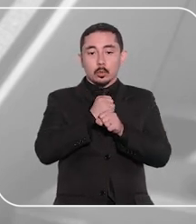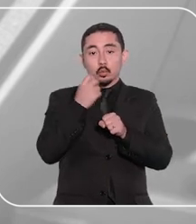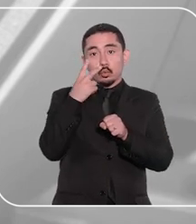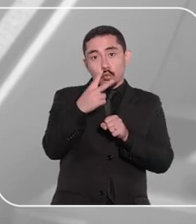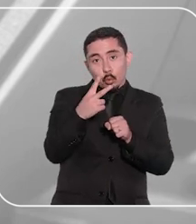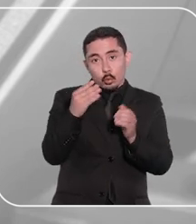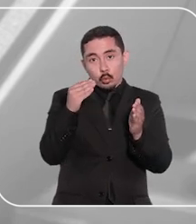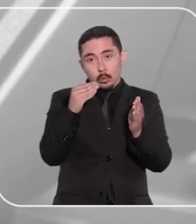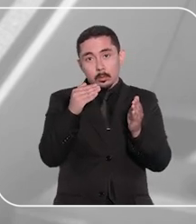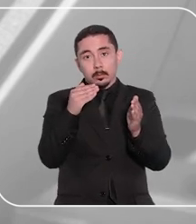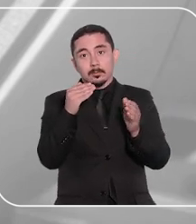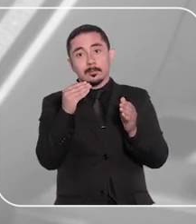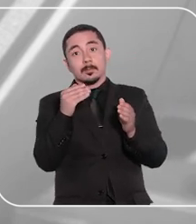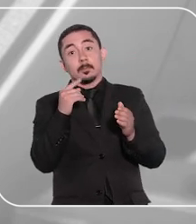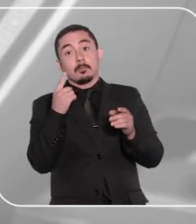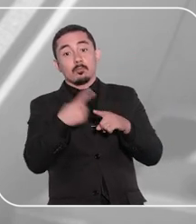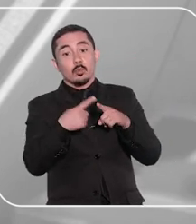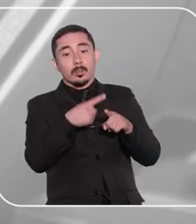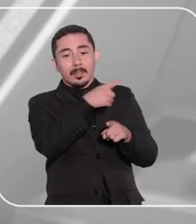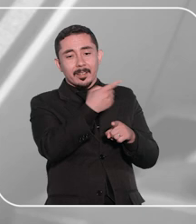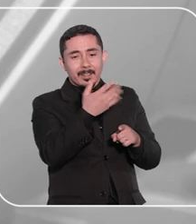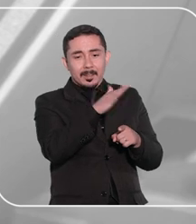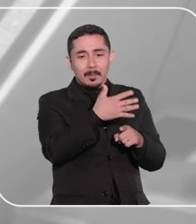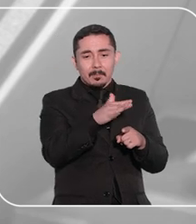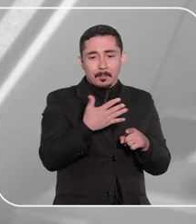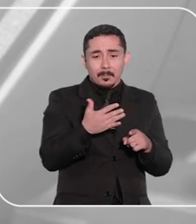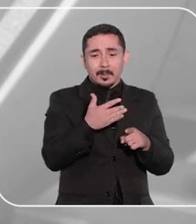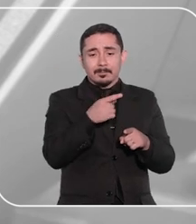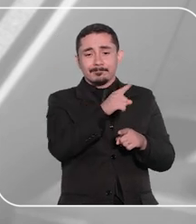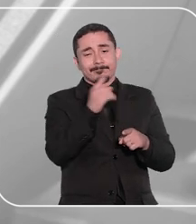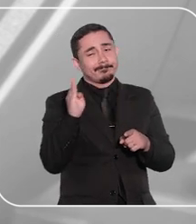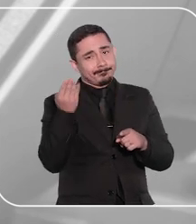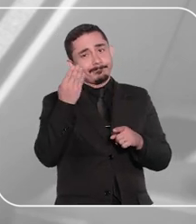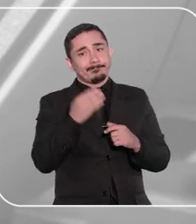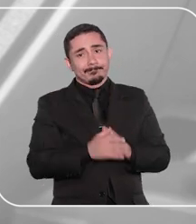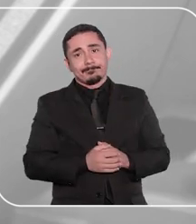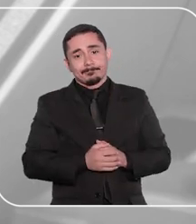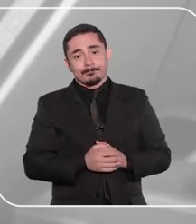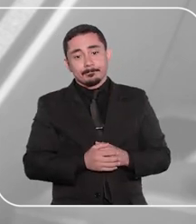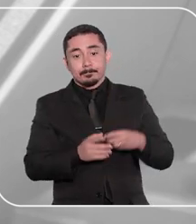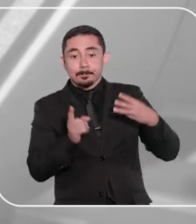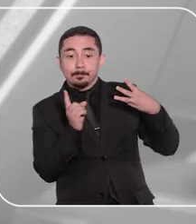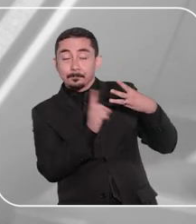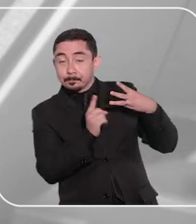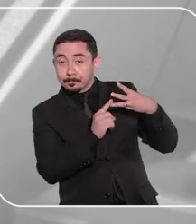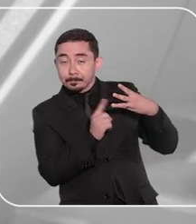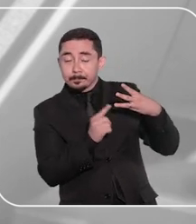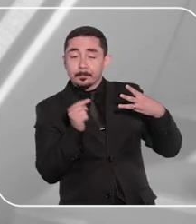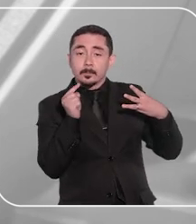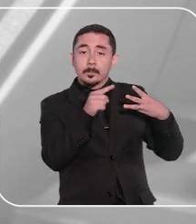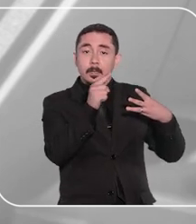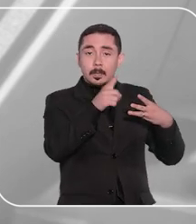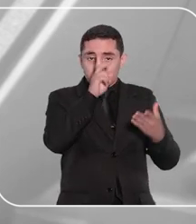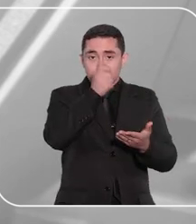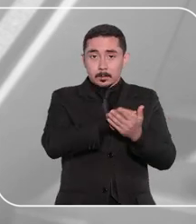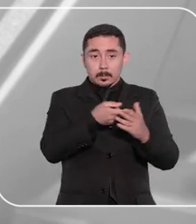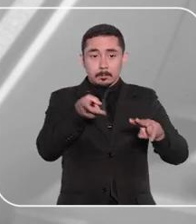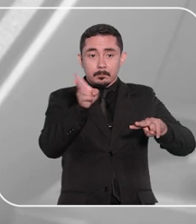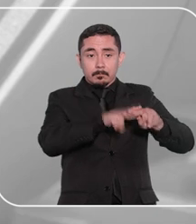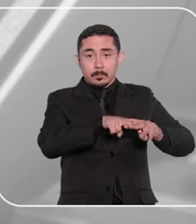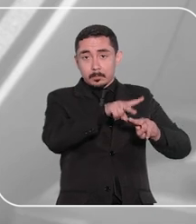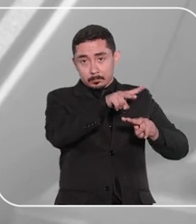meses de detenção em regime semiaberto por fraude em licitação. E quanto ao terceiro pré-candidato, ele foi